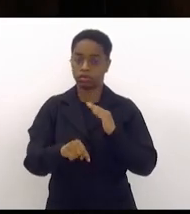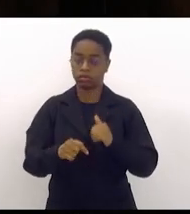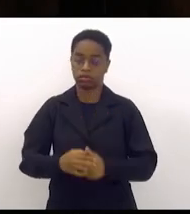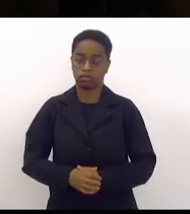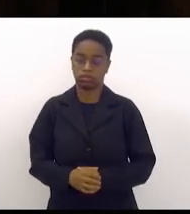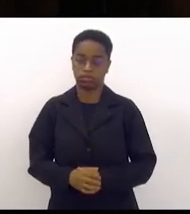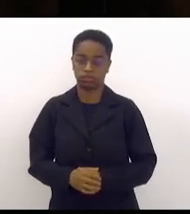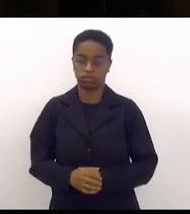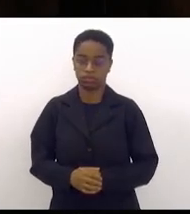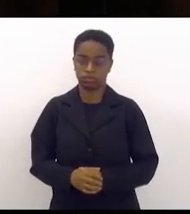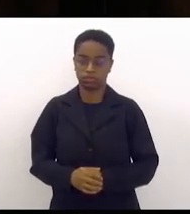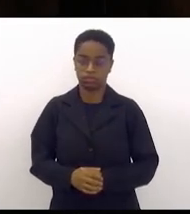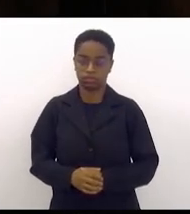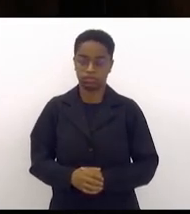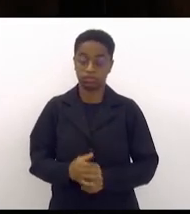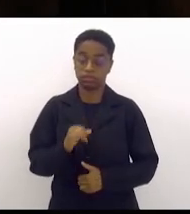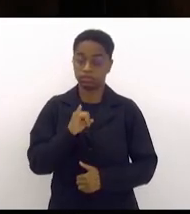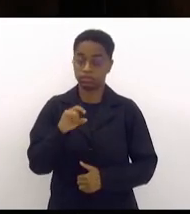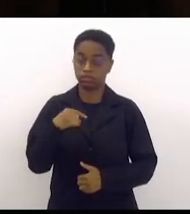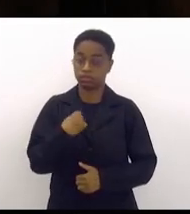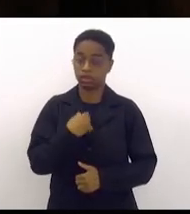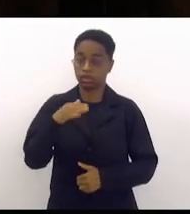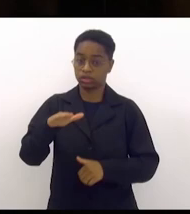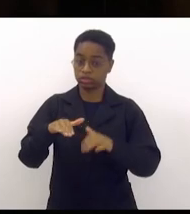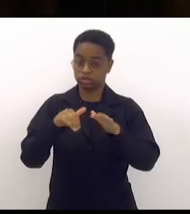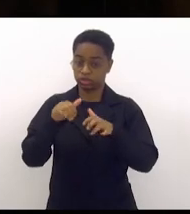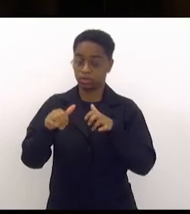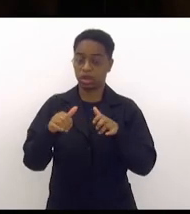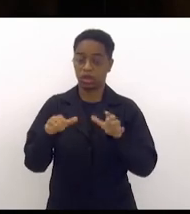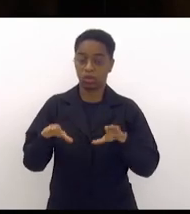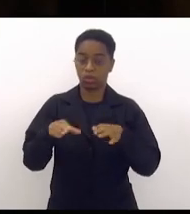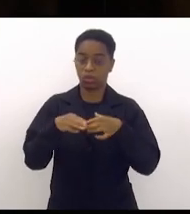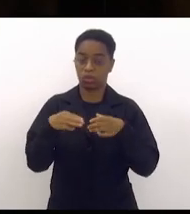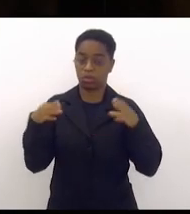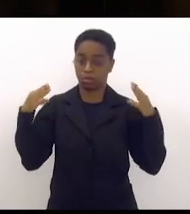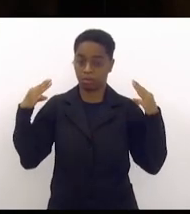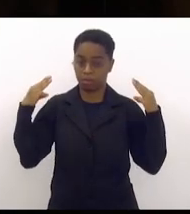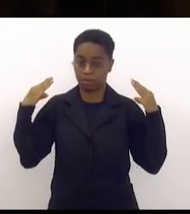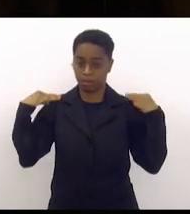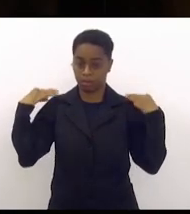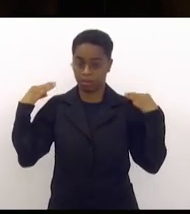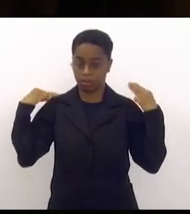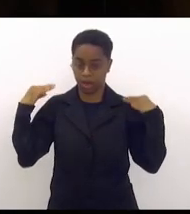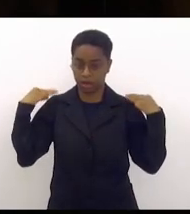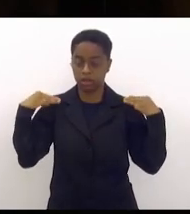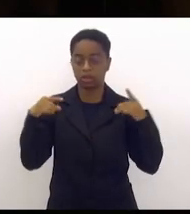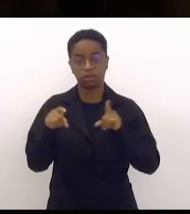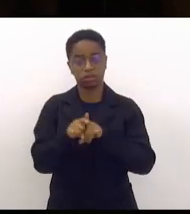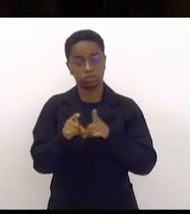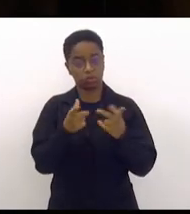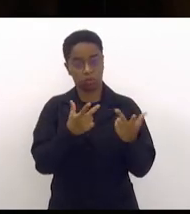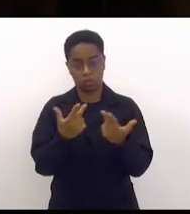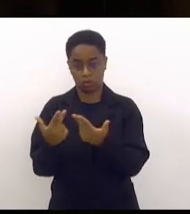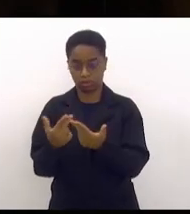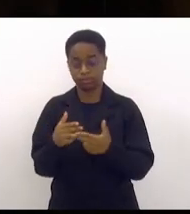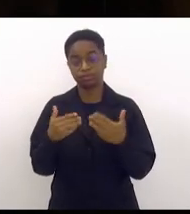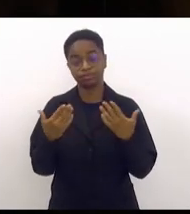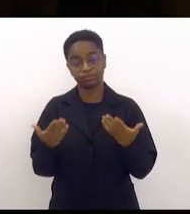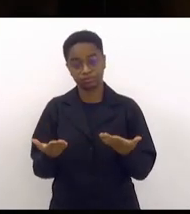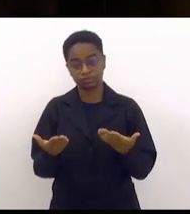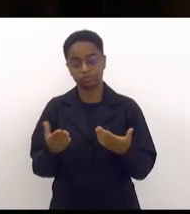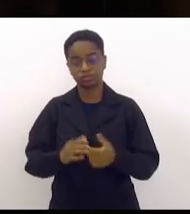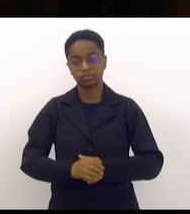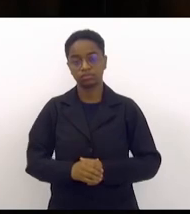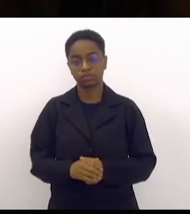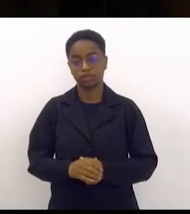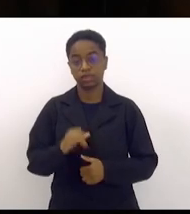se pegarmos os militares da Marinha a mesma coisa quando trazemos